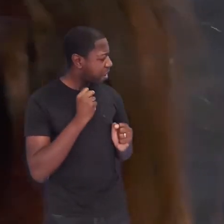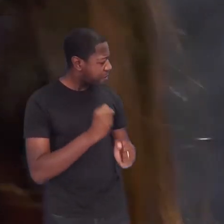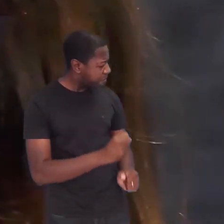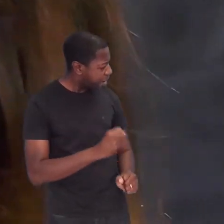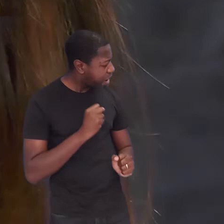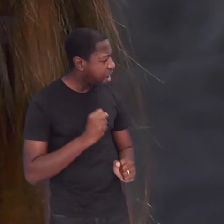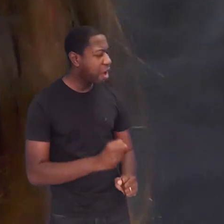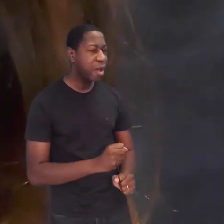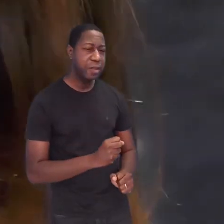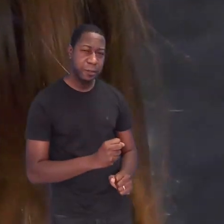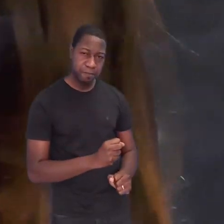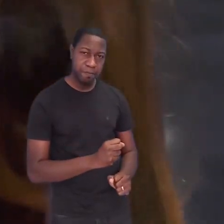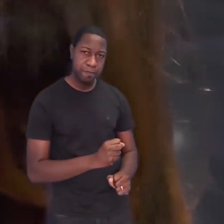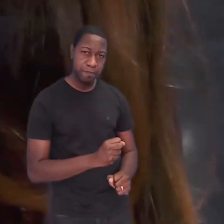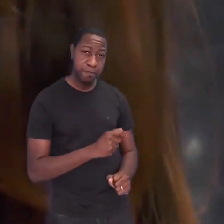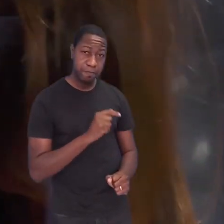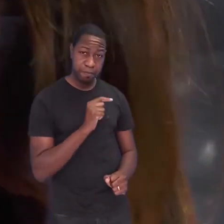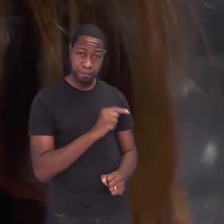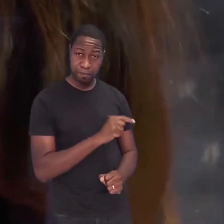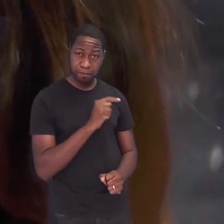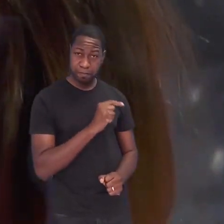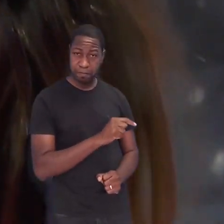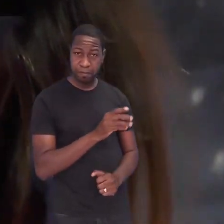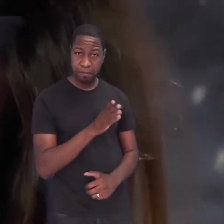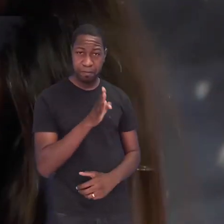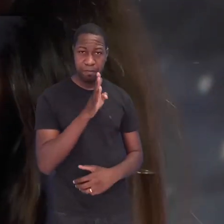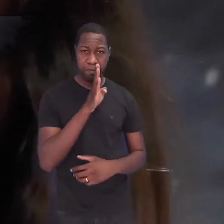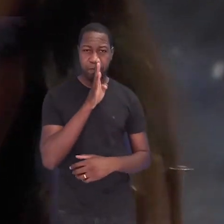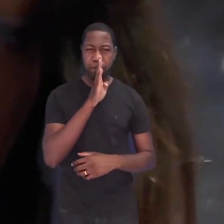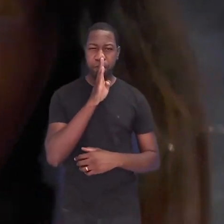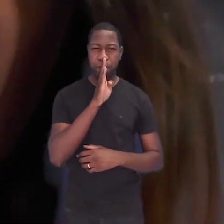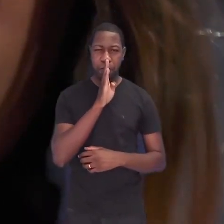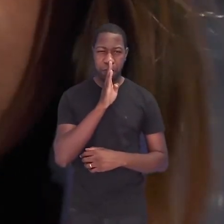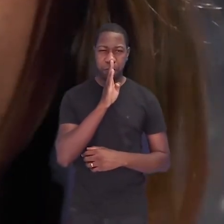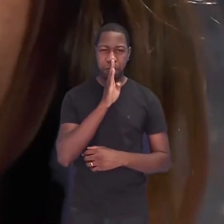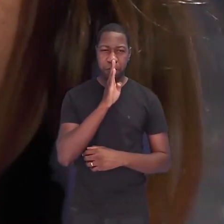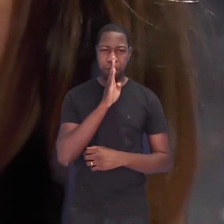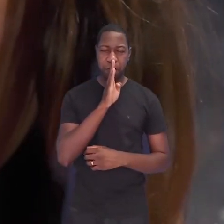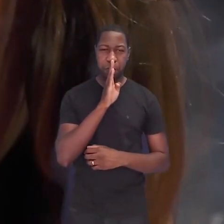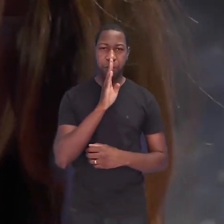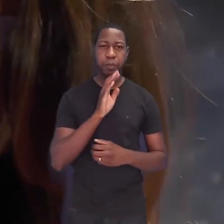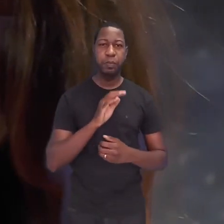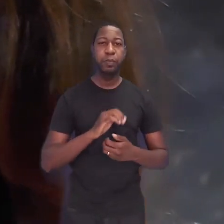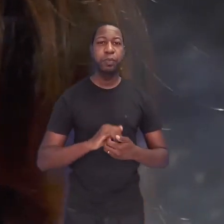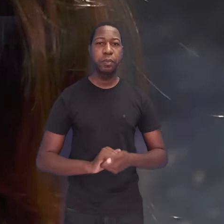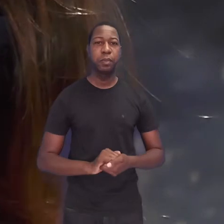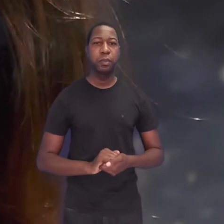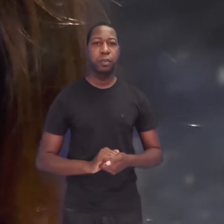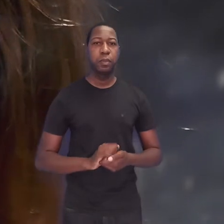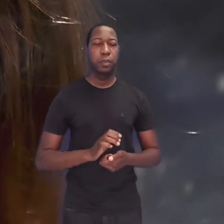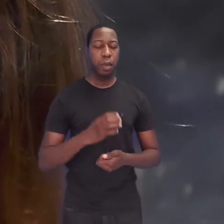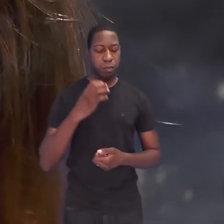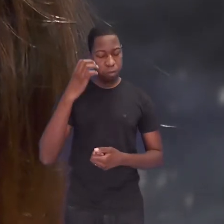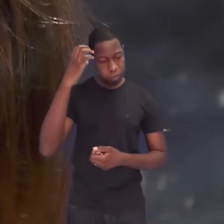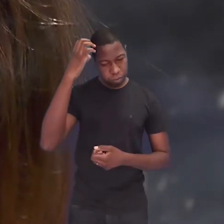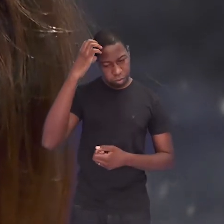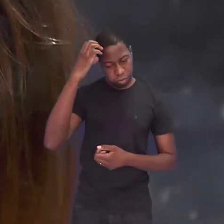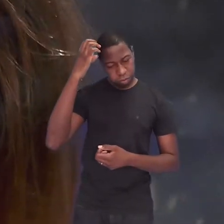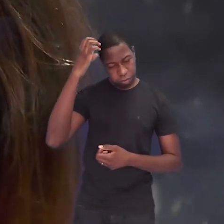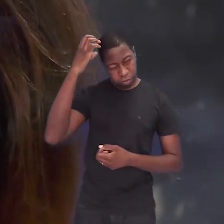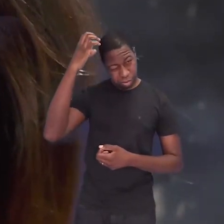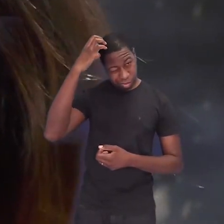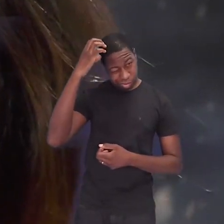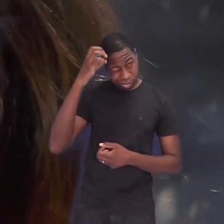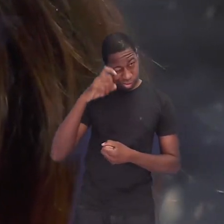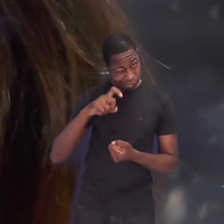A menina, nada. Foi então que o reizinho foi ficando sem